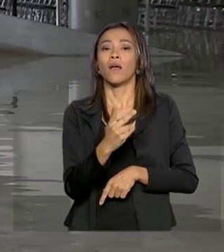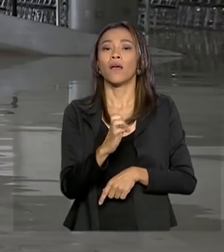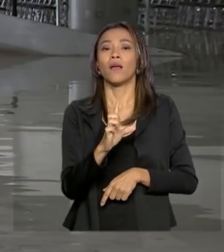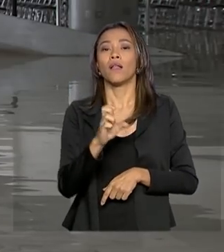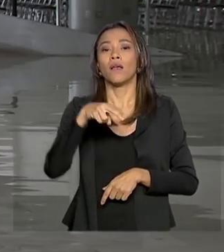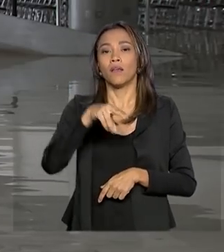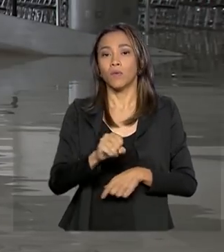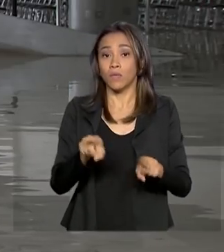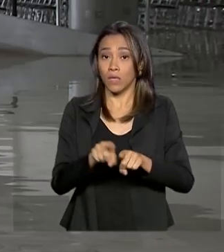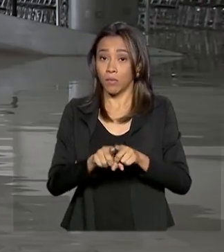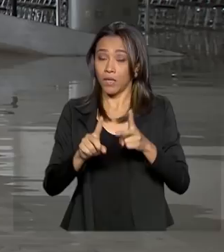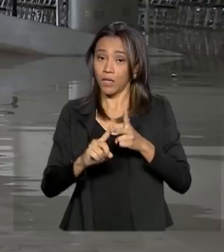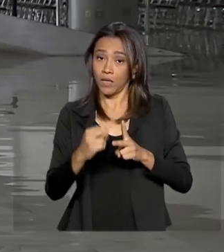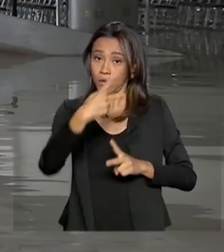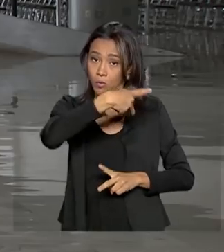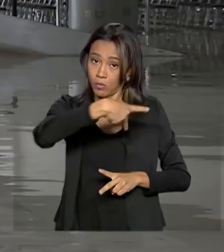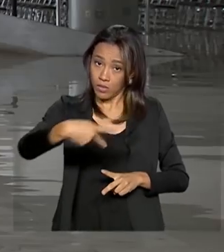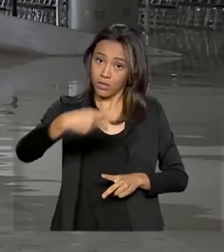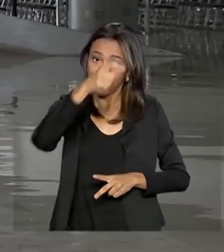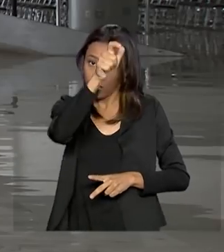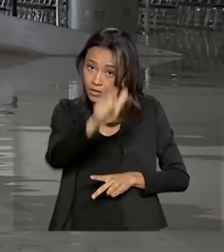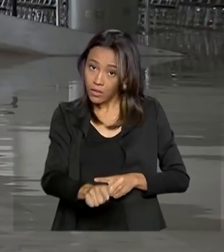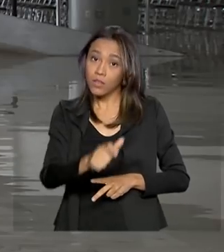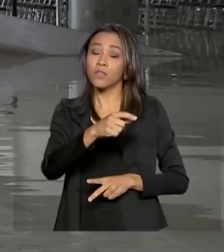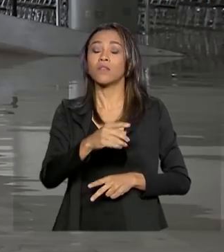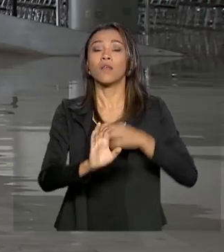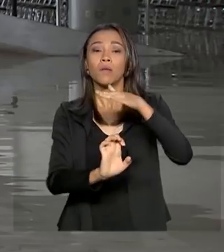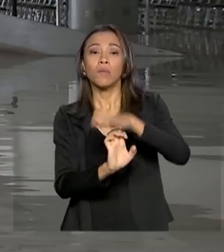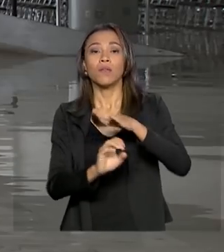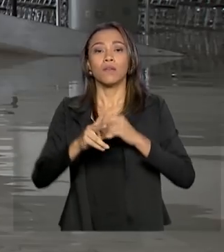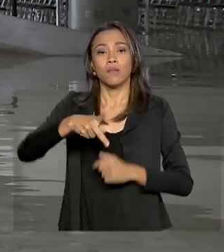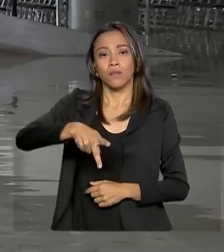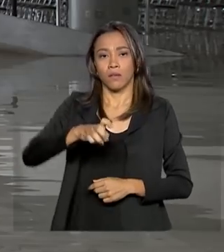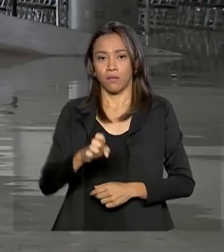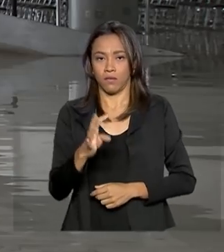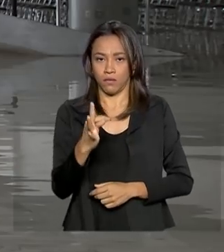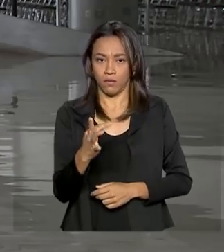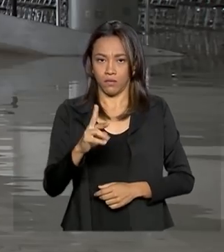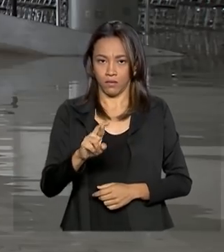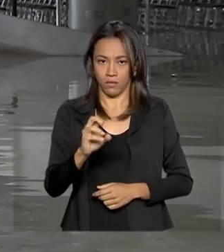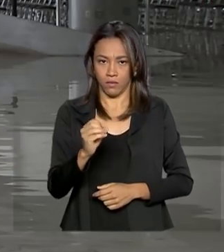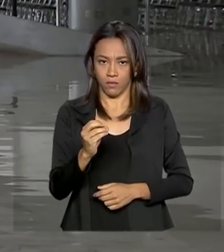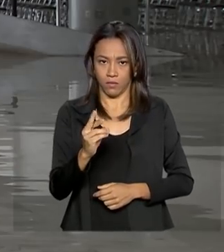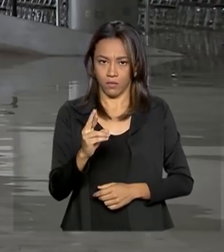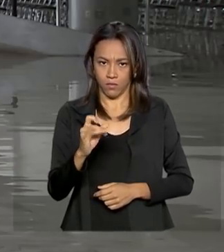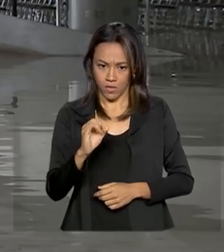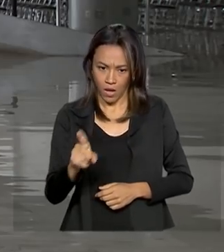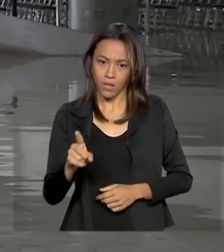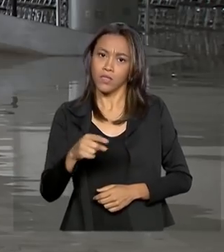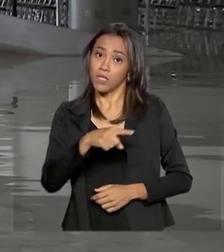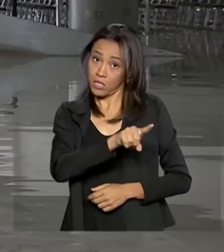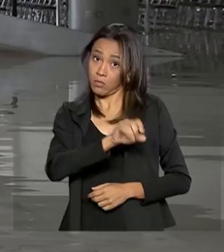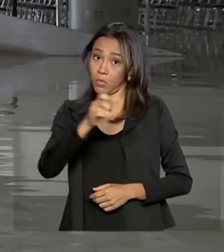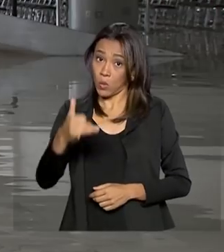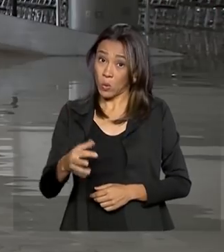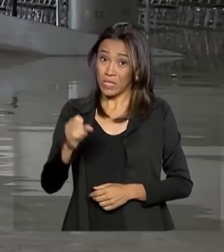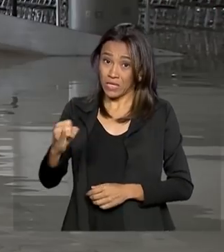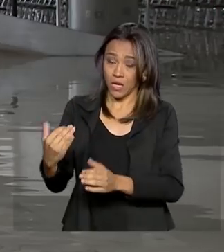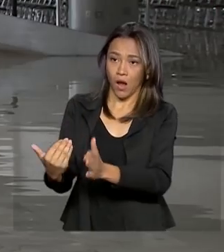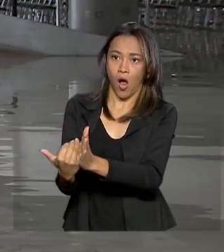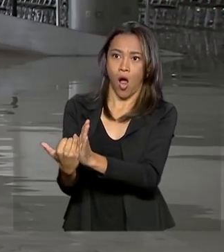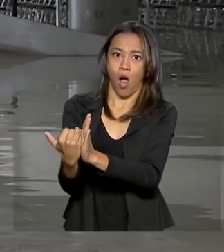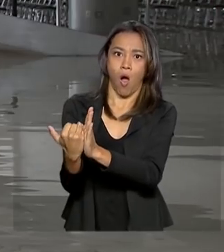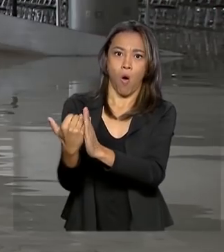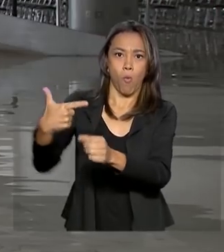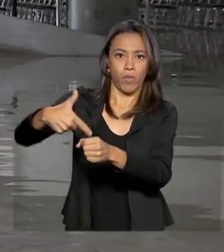Petrobras, Roberto Castelo Branco. Segundo o presidente, se o preço do petróleo continuar aumentando nos